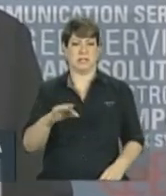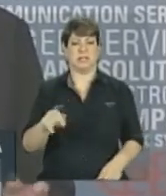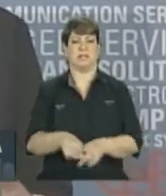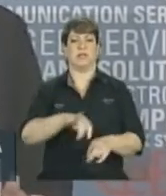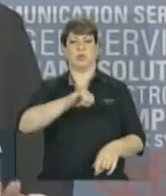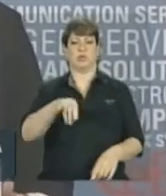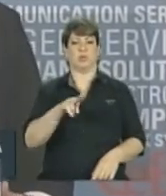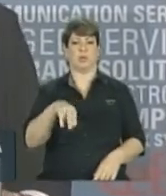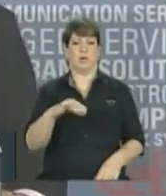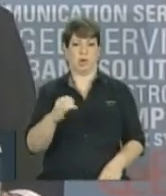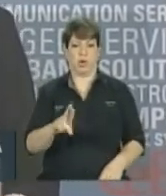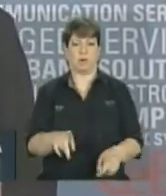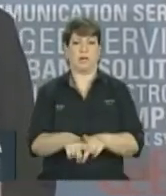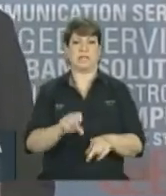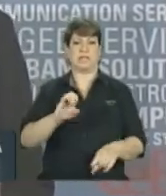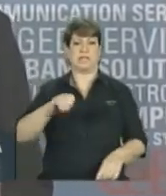programa.